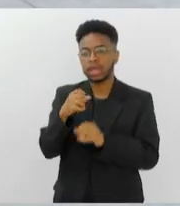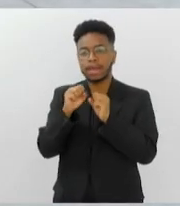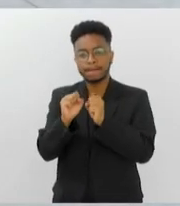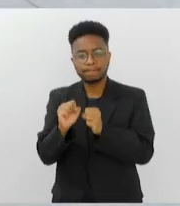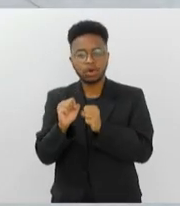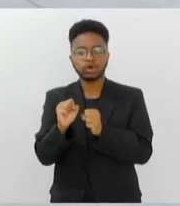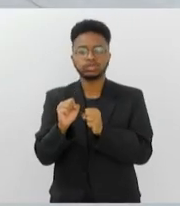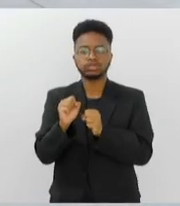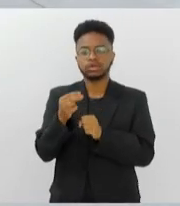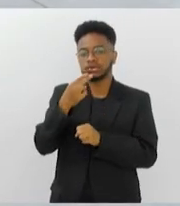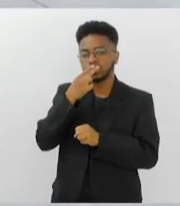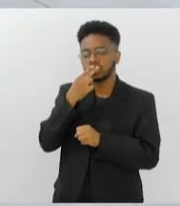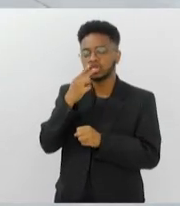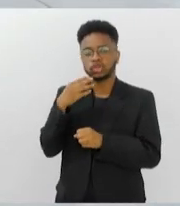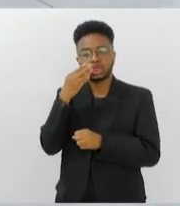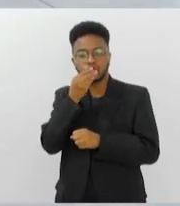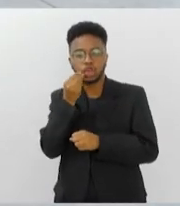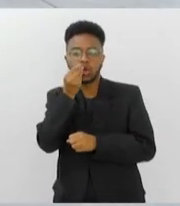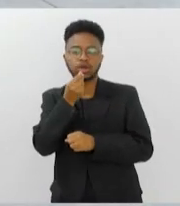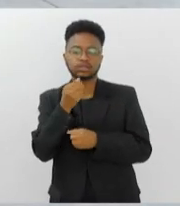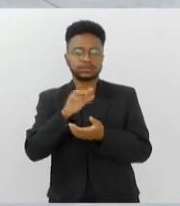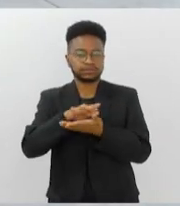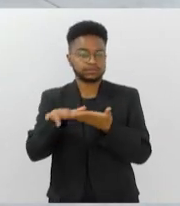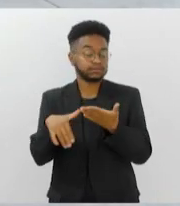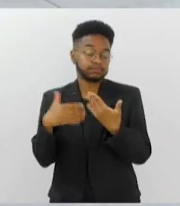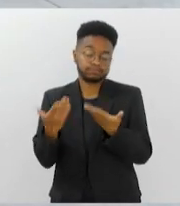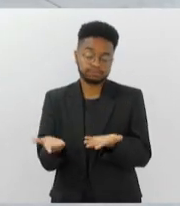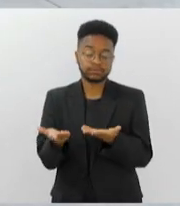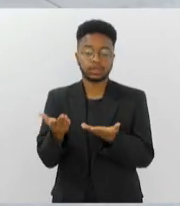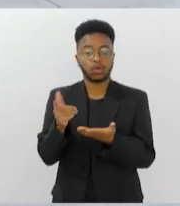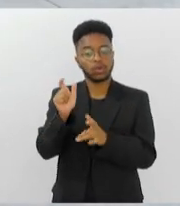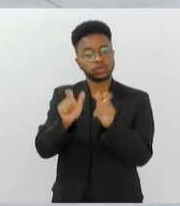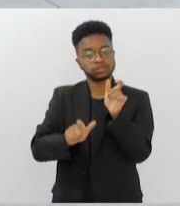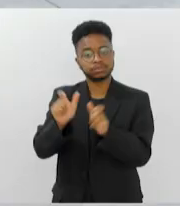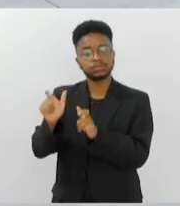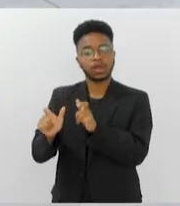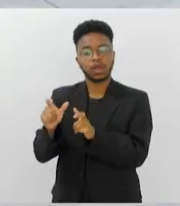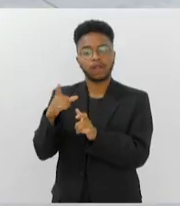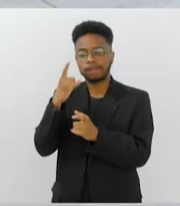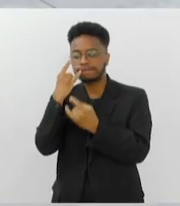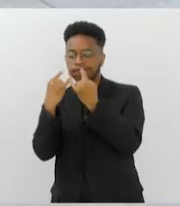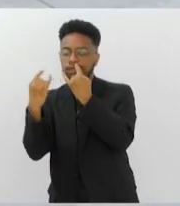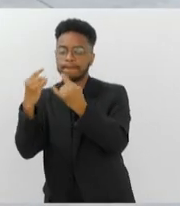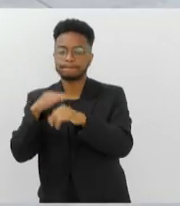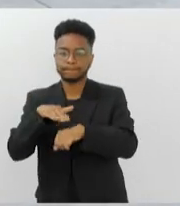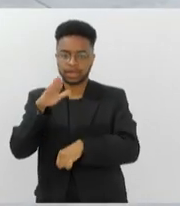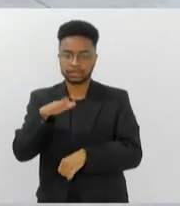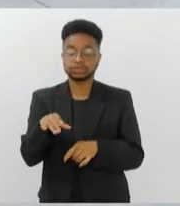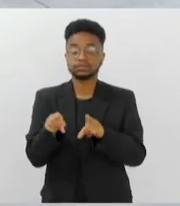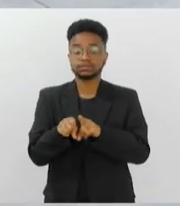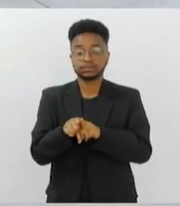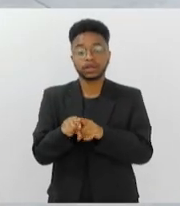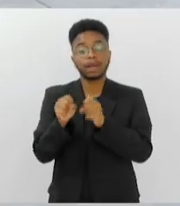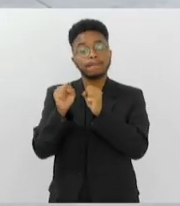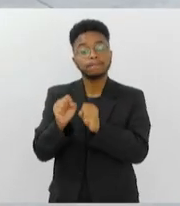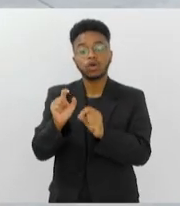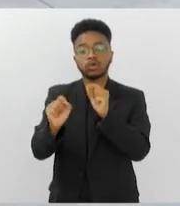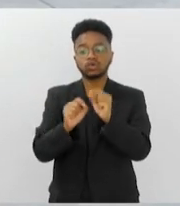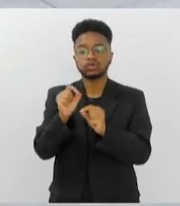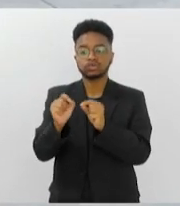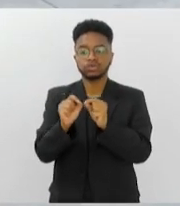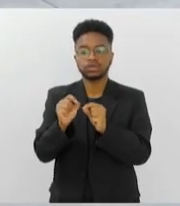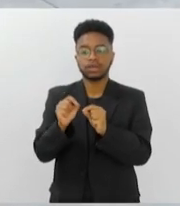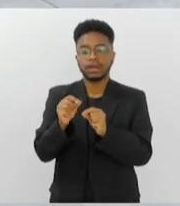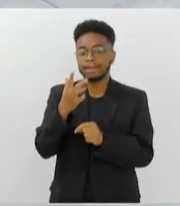favorizantes, fambruesa, maurango, telã. Então, isso faz com que atraia mais o jovem. E também ele pode ser, muitas vezes, parece um